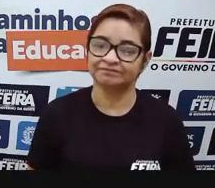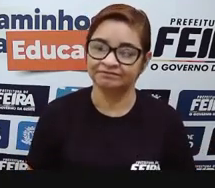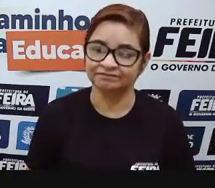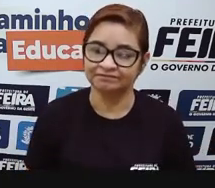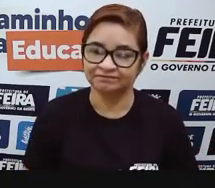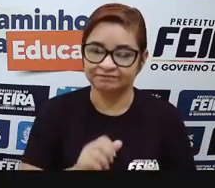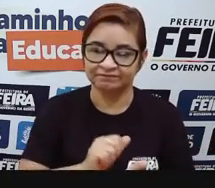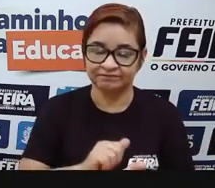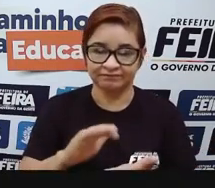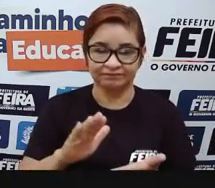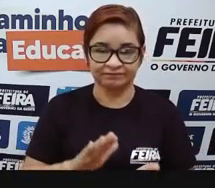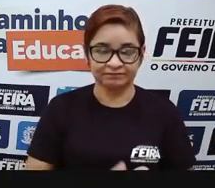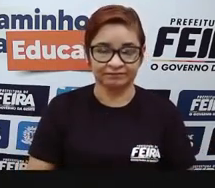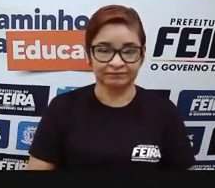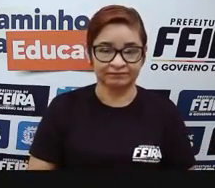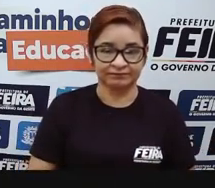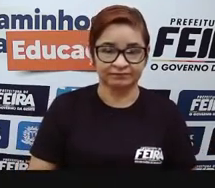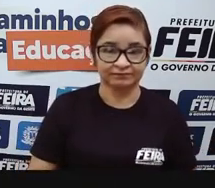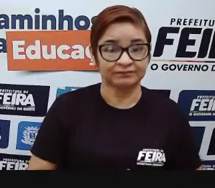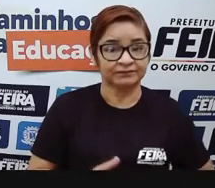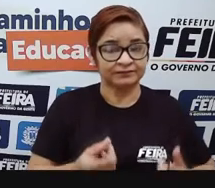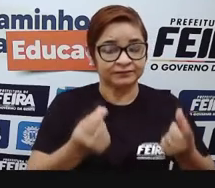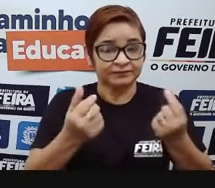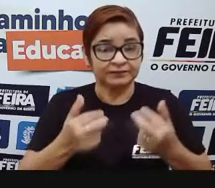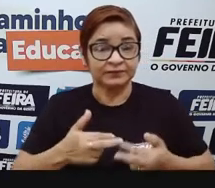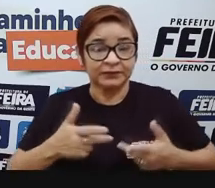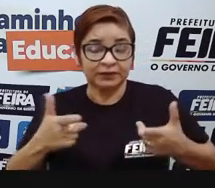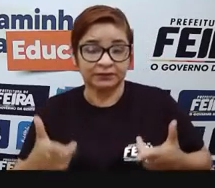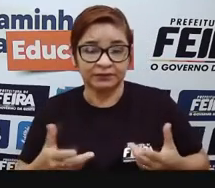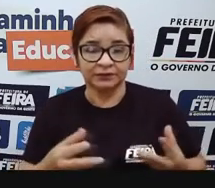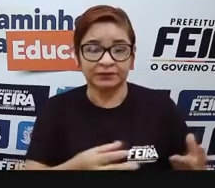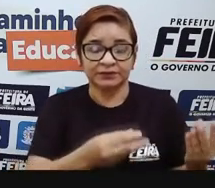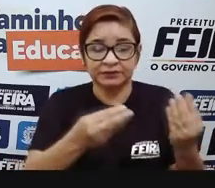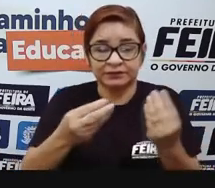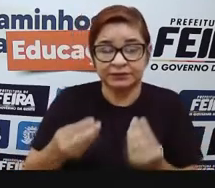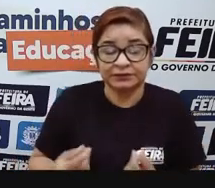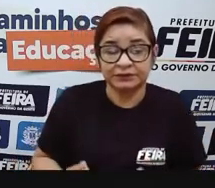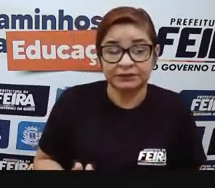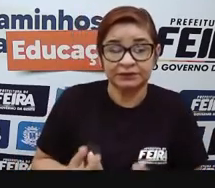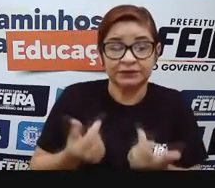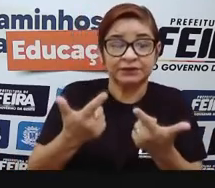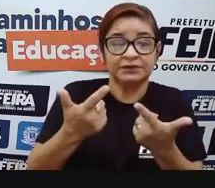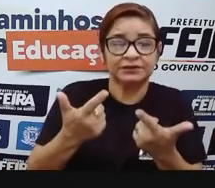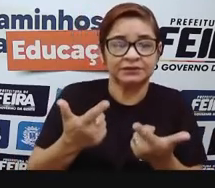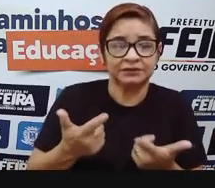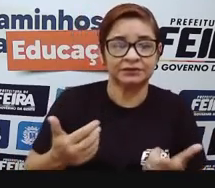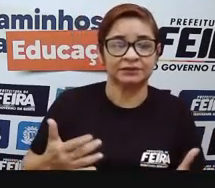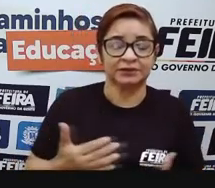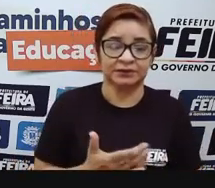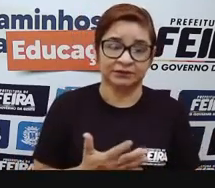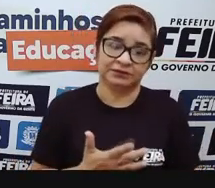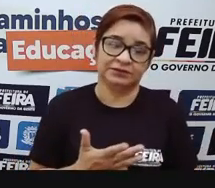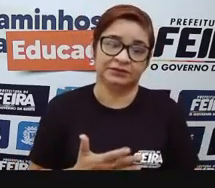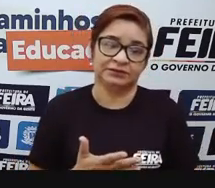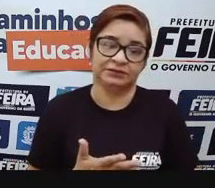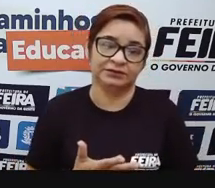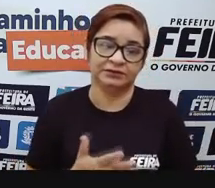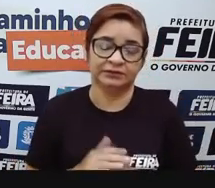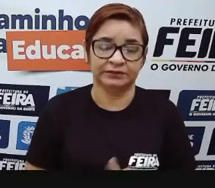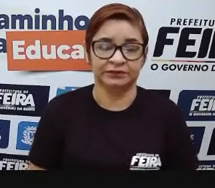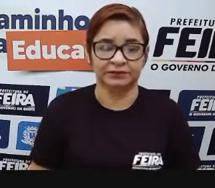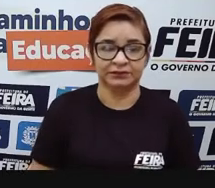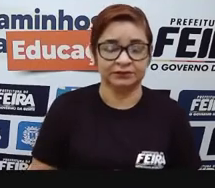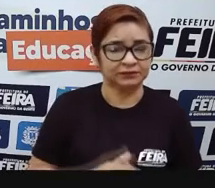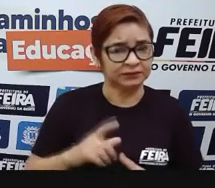Atividades econômicas. Na aula passada nós trouxemos para vocês algumas atividades econômicas que são realizadas aqui no